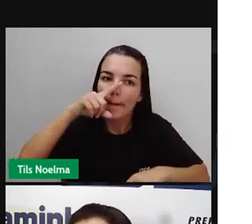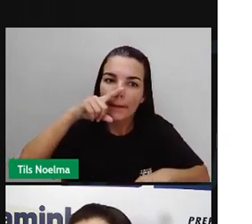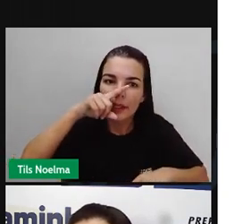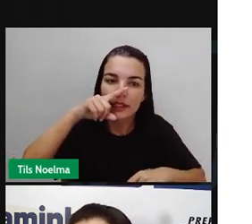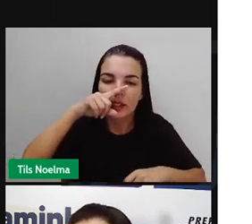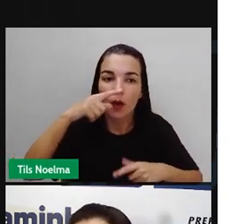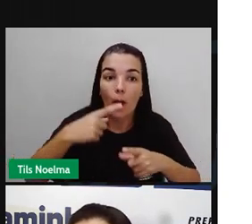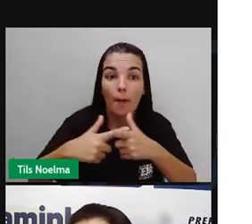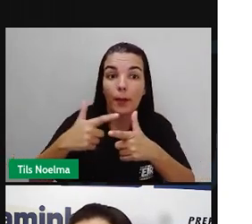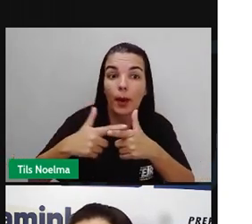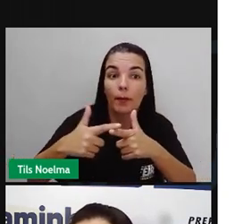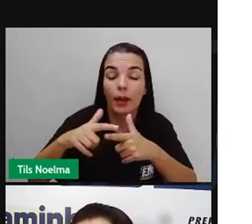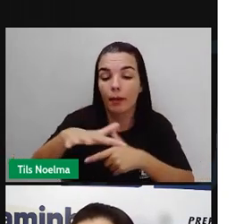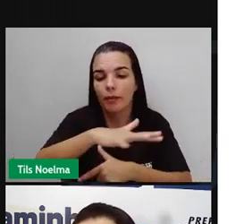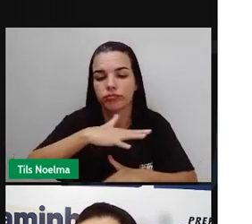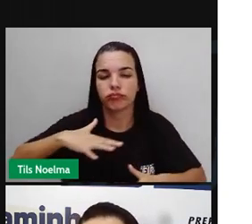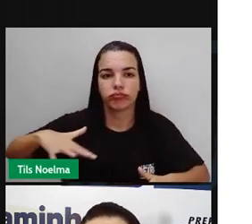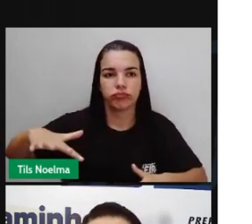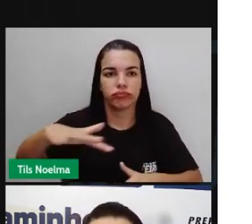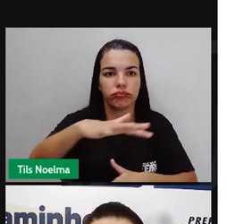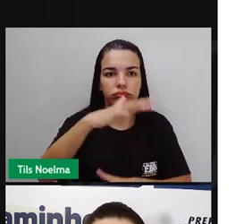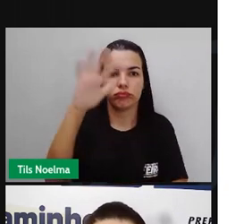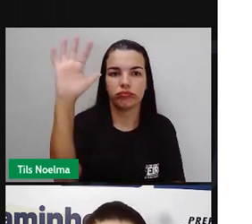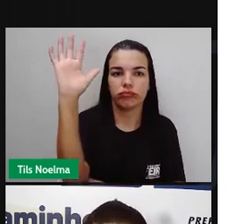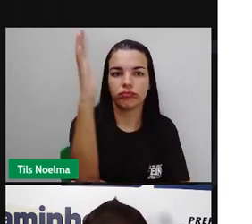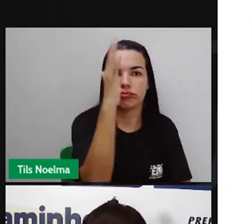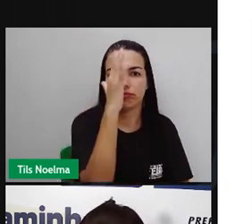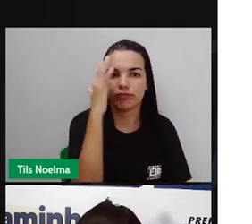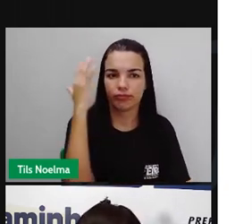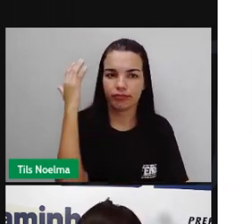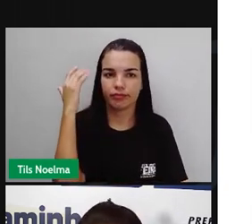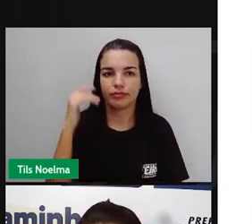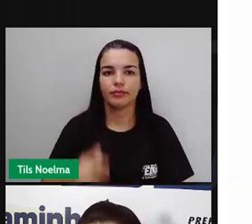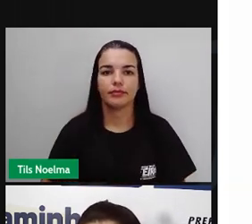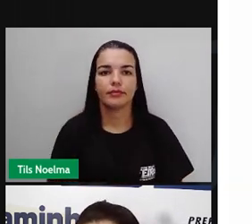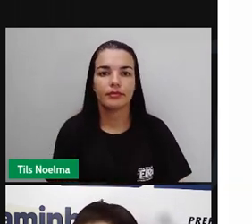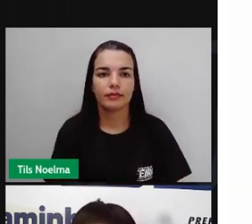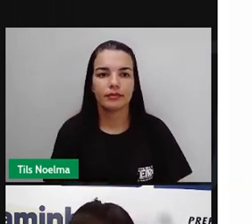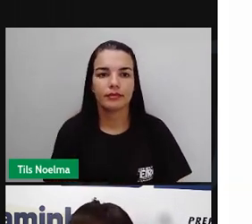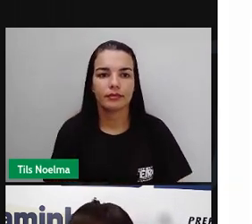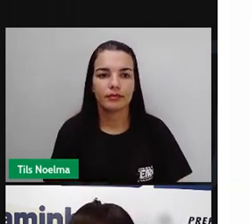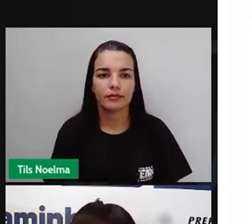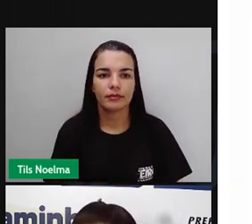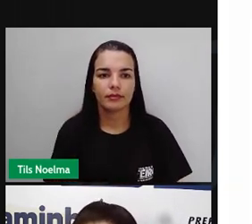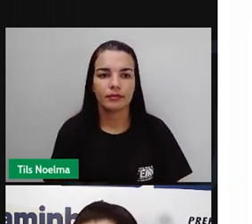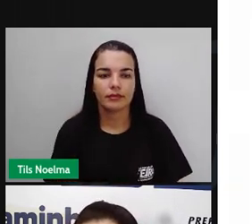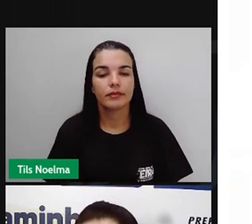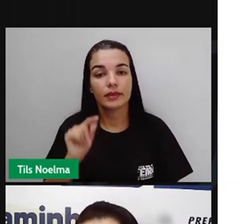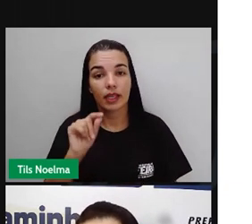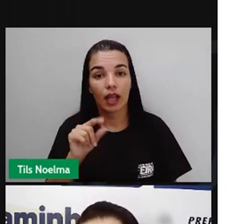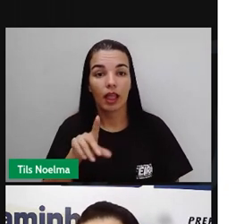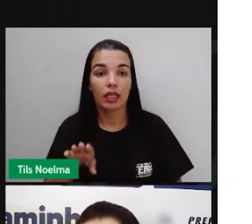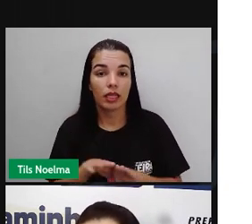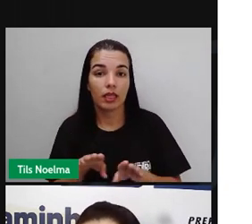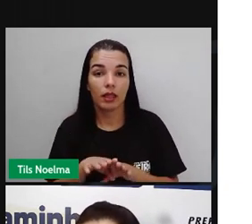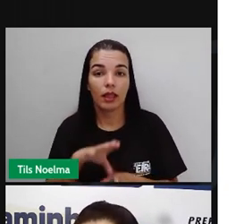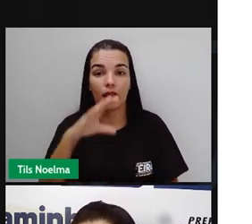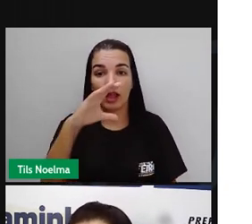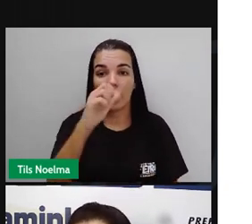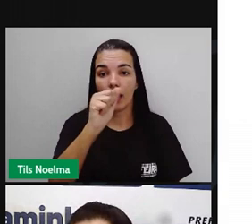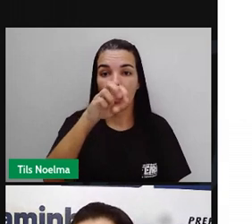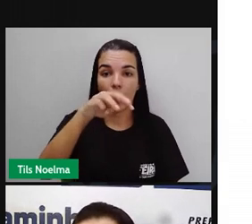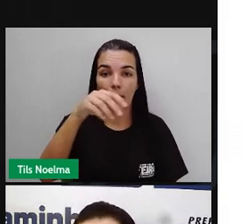ambiental que seria a abertura da camada de ozônio que funciona como